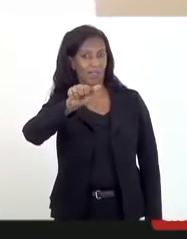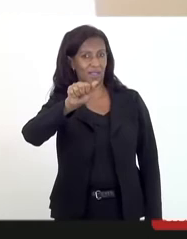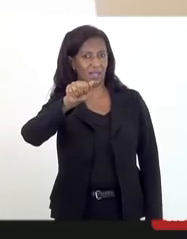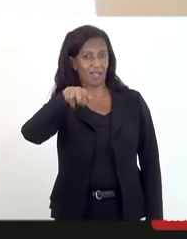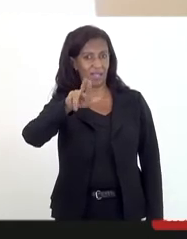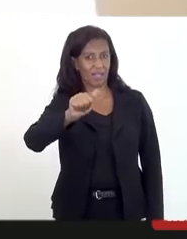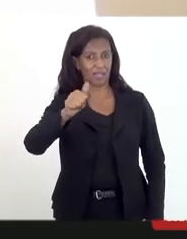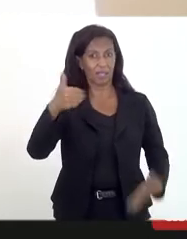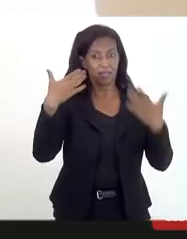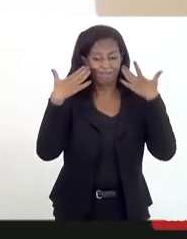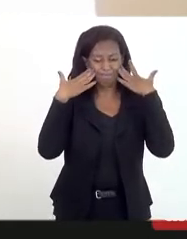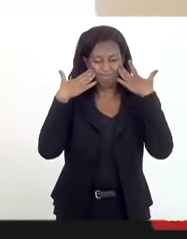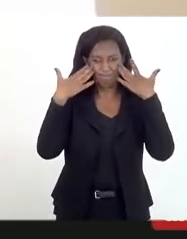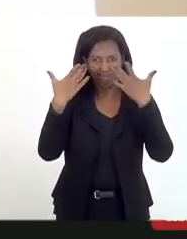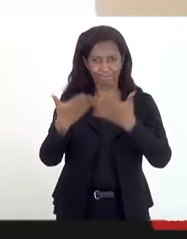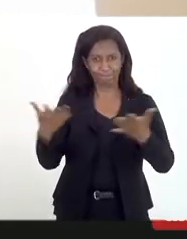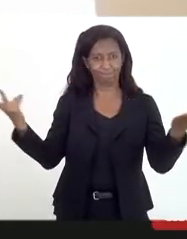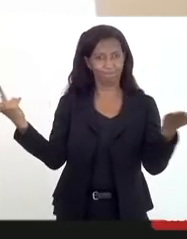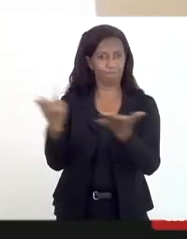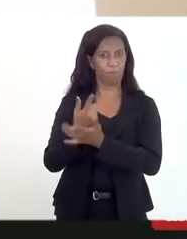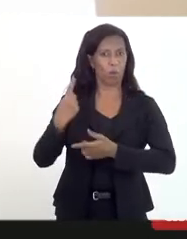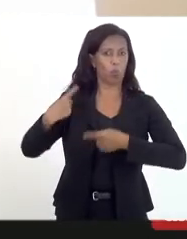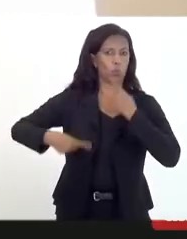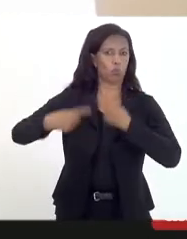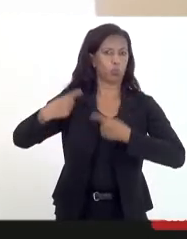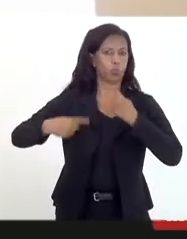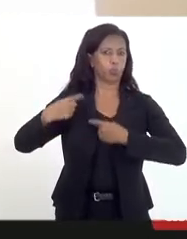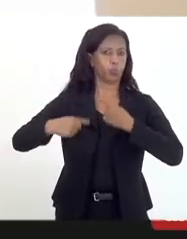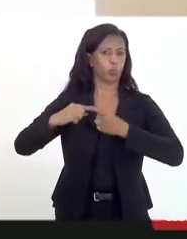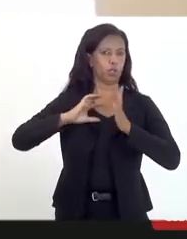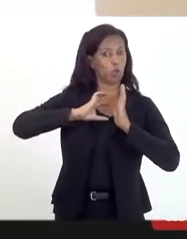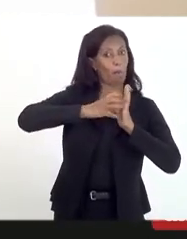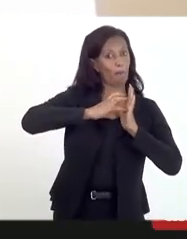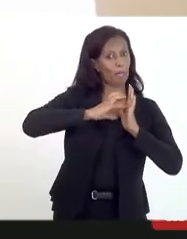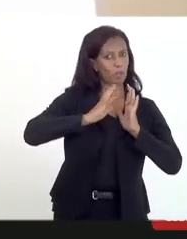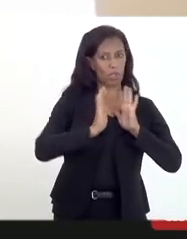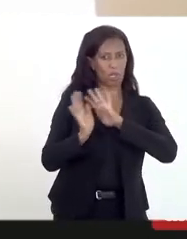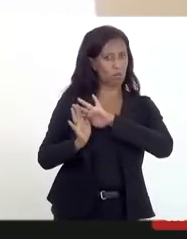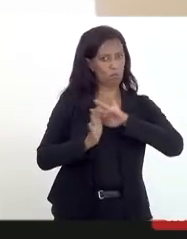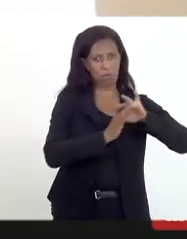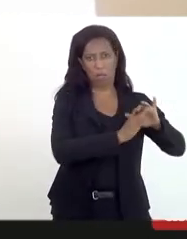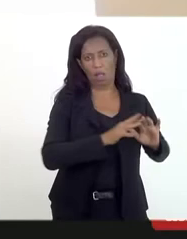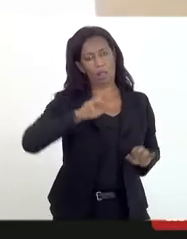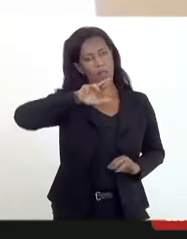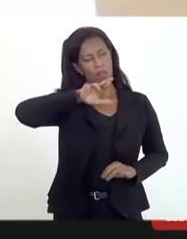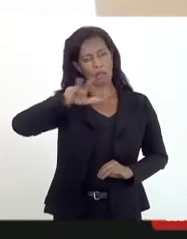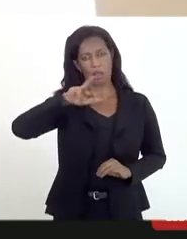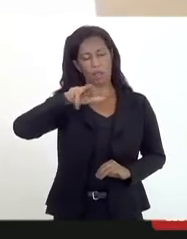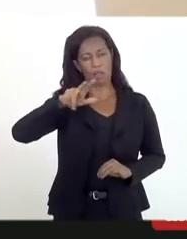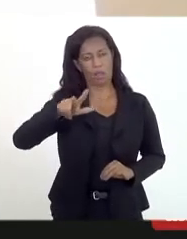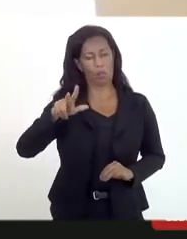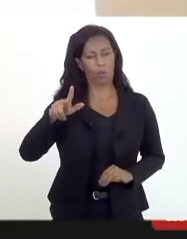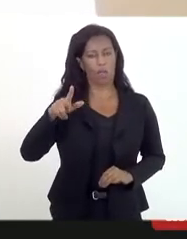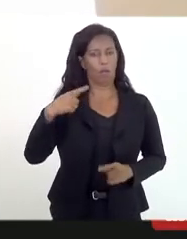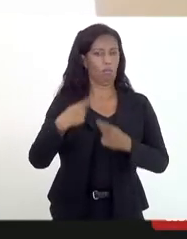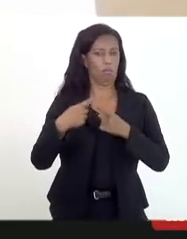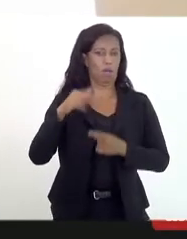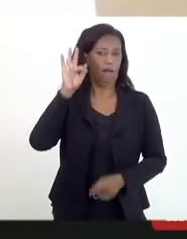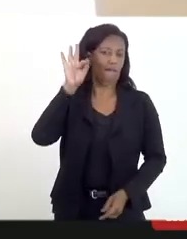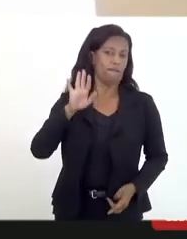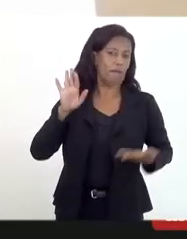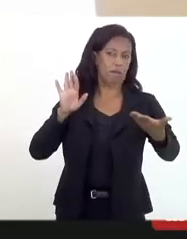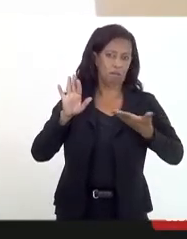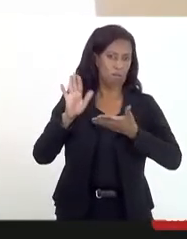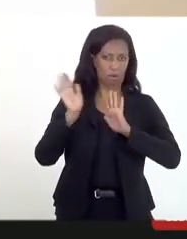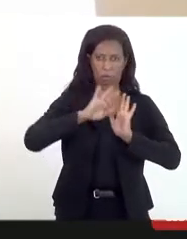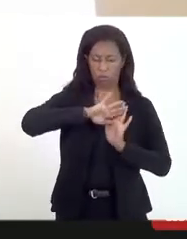manifestação de cunho político partidário, não em função exatamente da profissão de fé. Então, nós